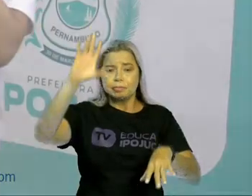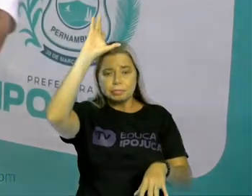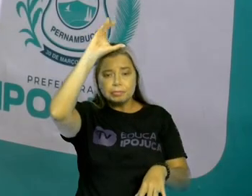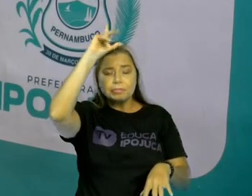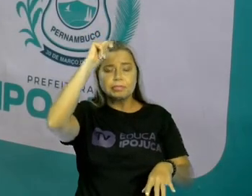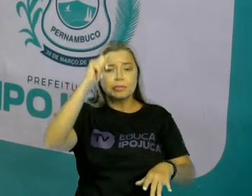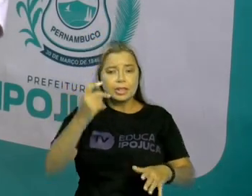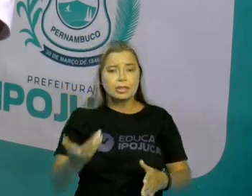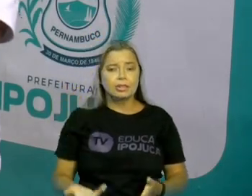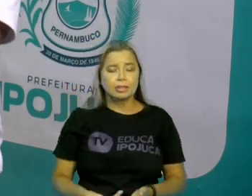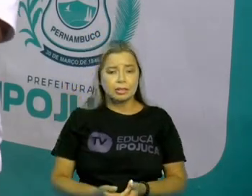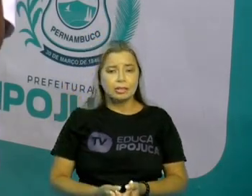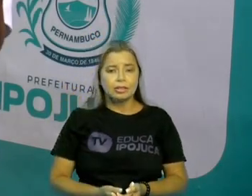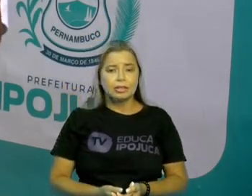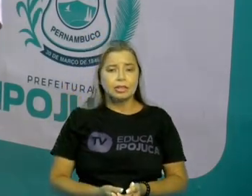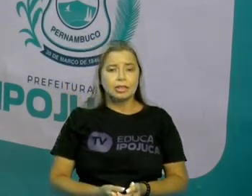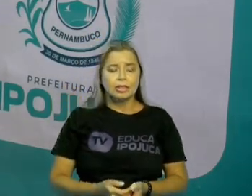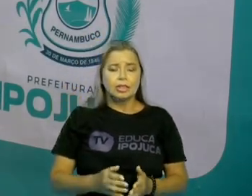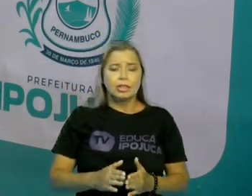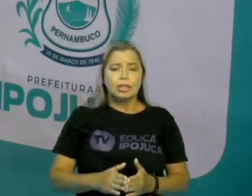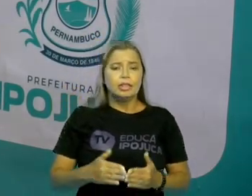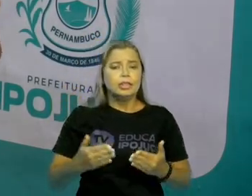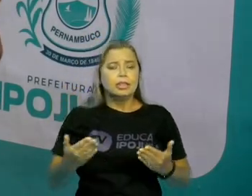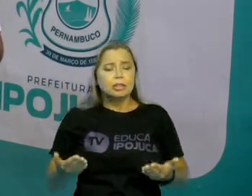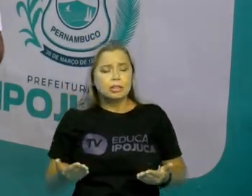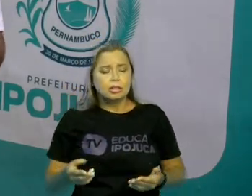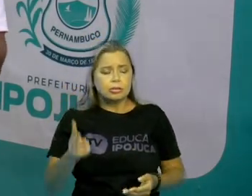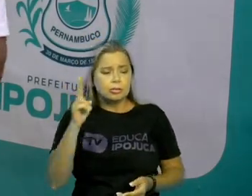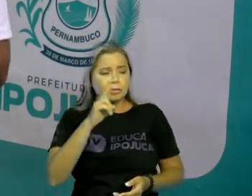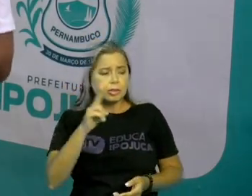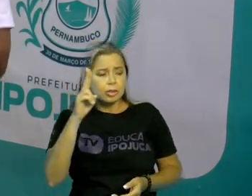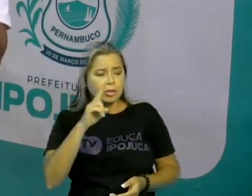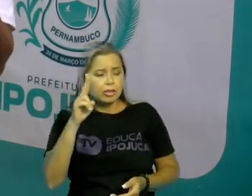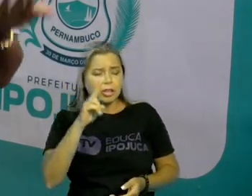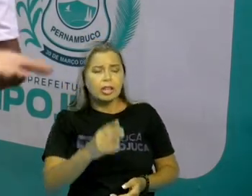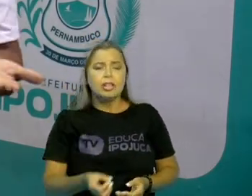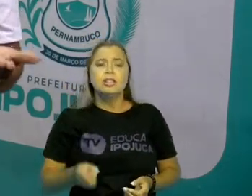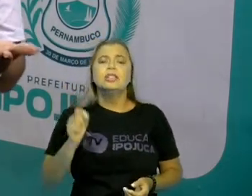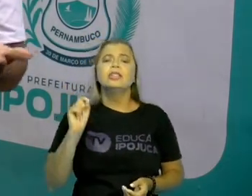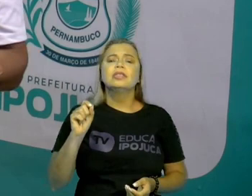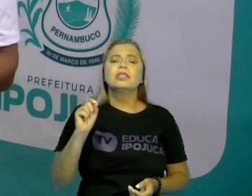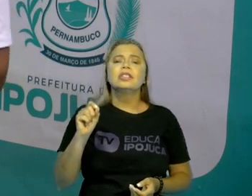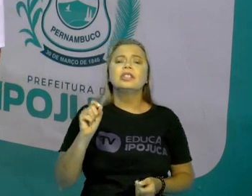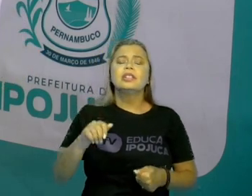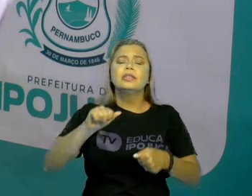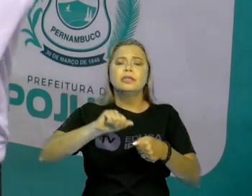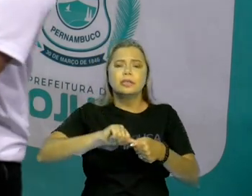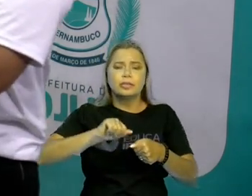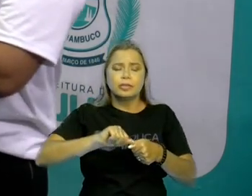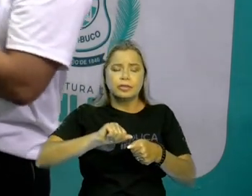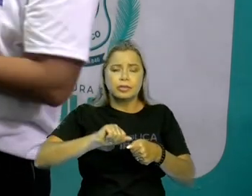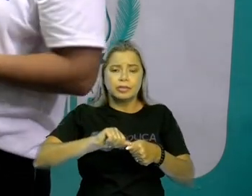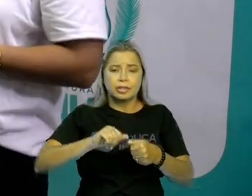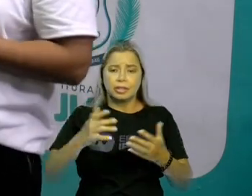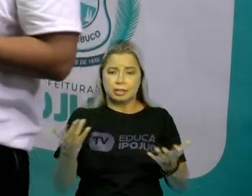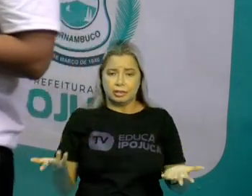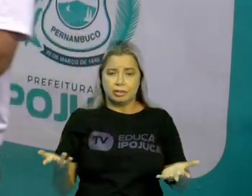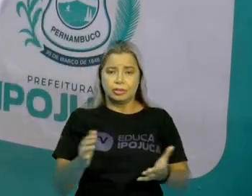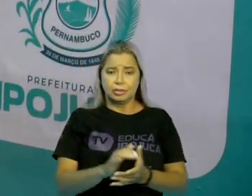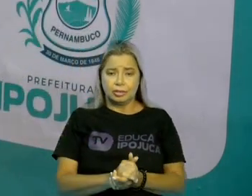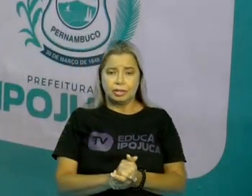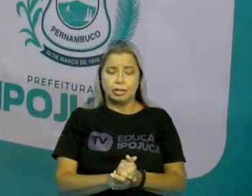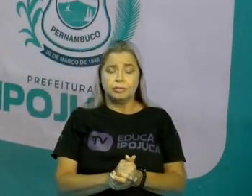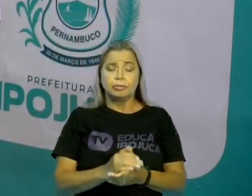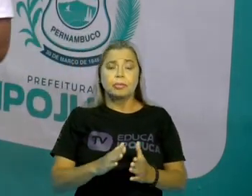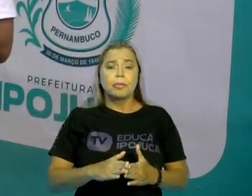gente muitas vezes não sabe nem quem começou esse trabalho, quem faz a explanação desse trabalho. Então, olha, isso